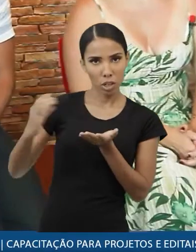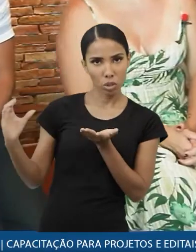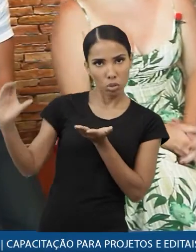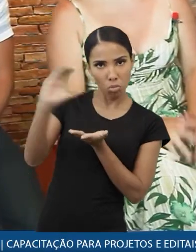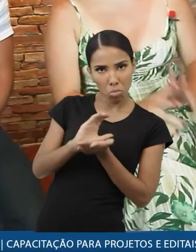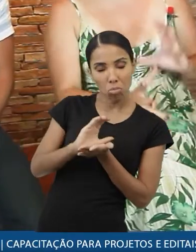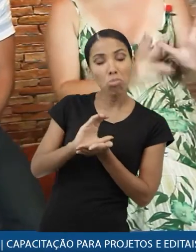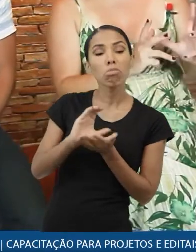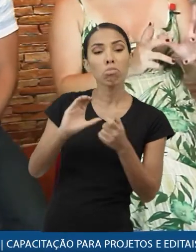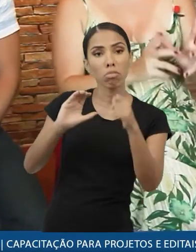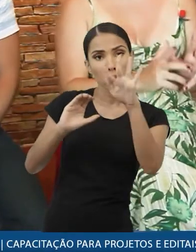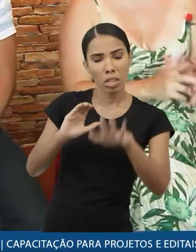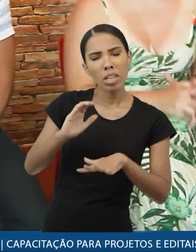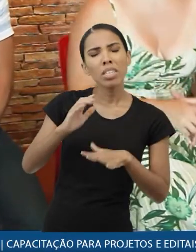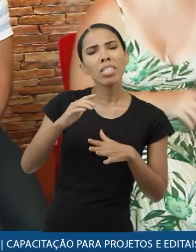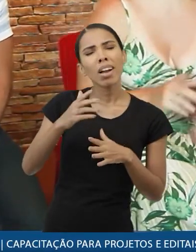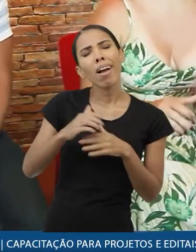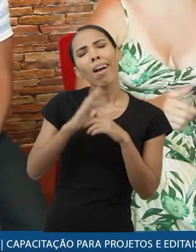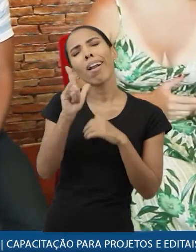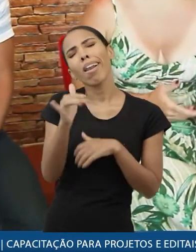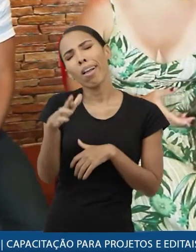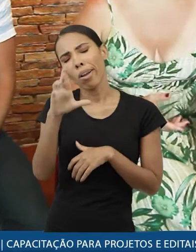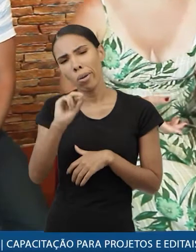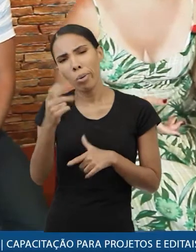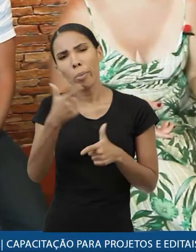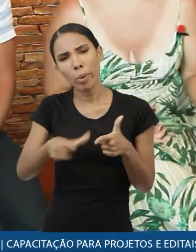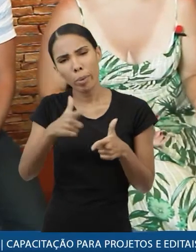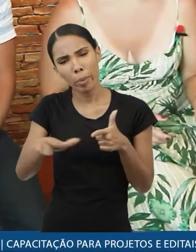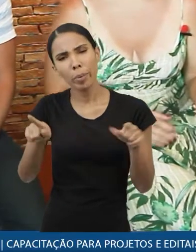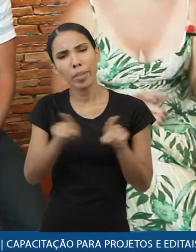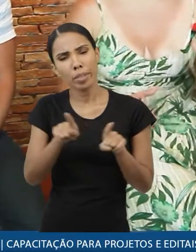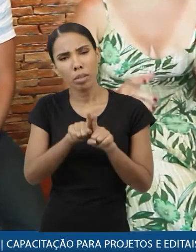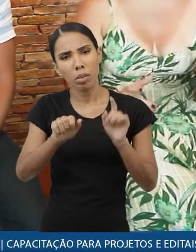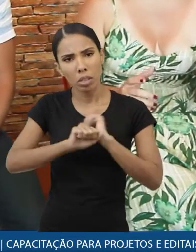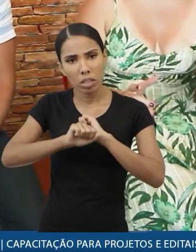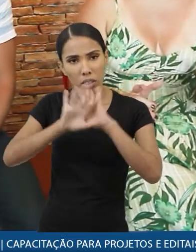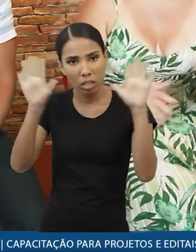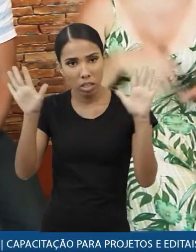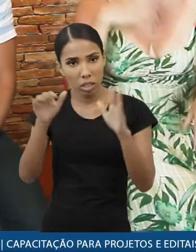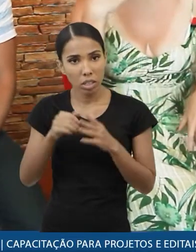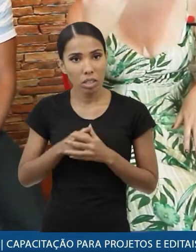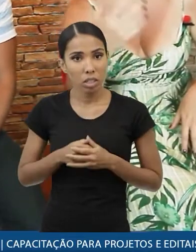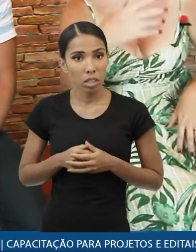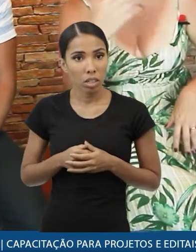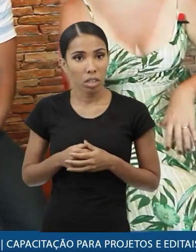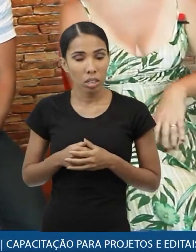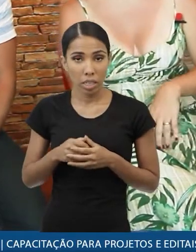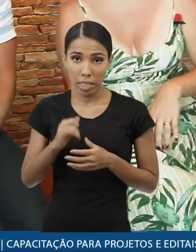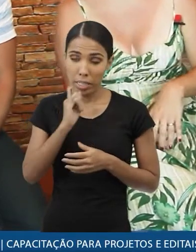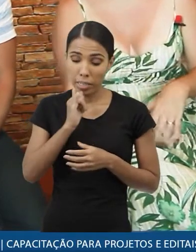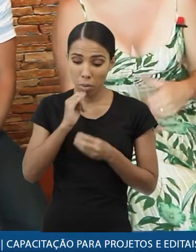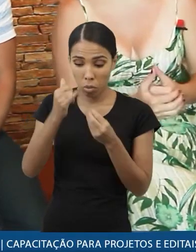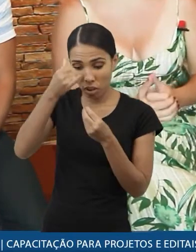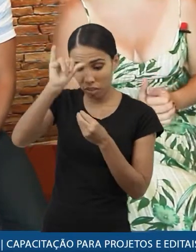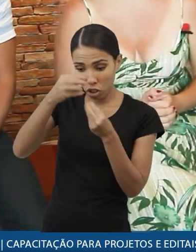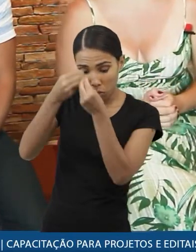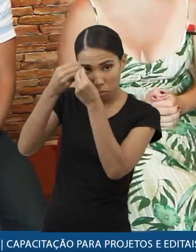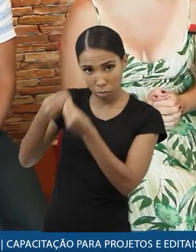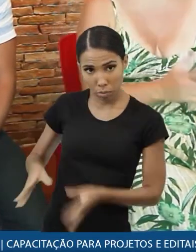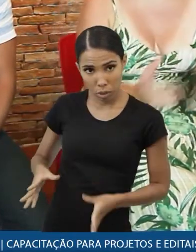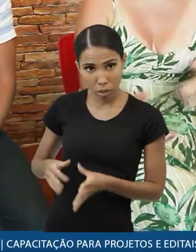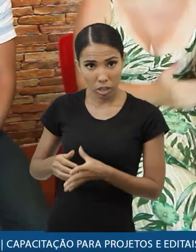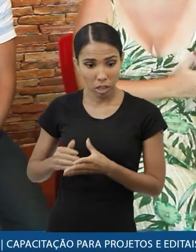que esse problema que o Thiago trouxe muitas vezes também é uma solução desde que você não prejudique uma é